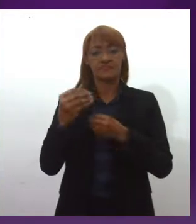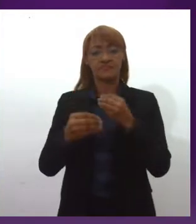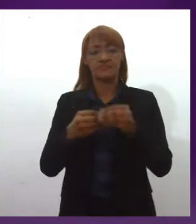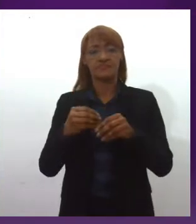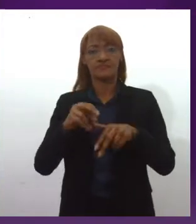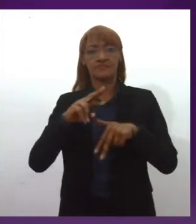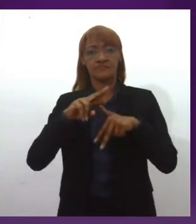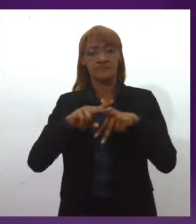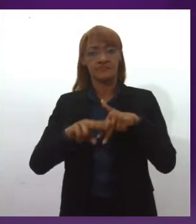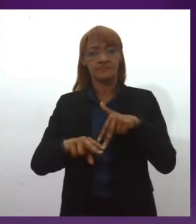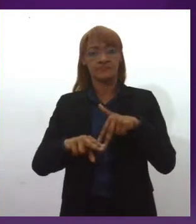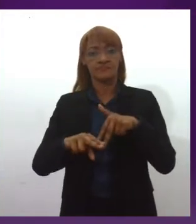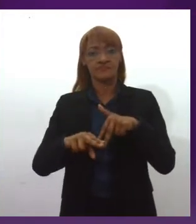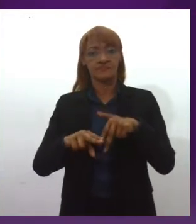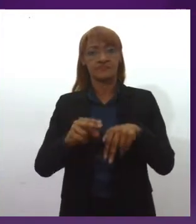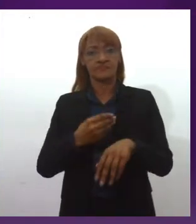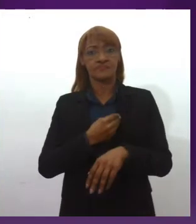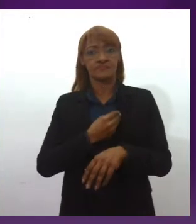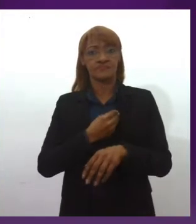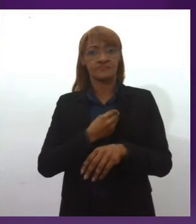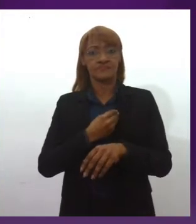vida afetiva. Música